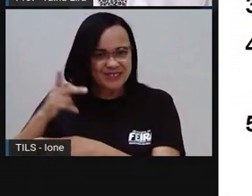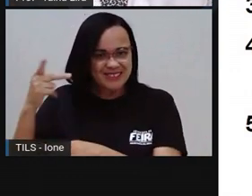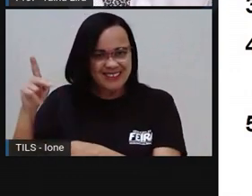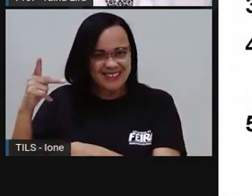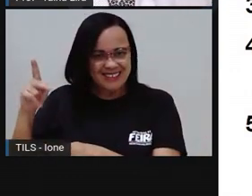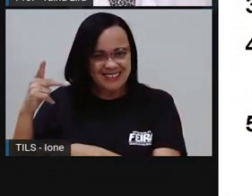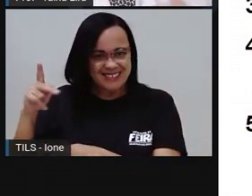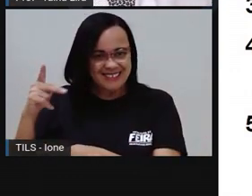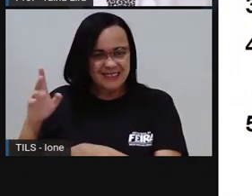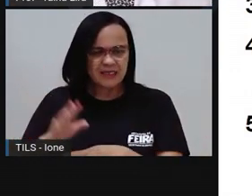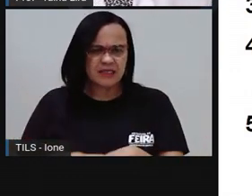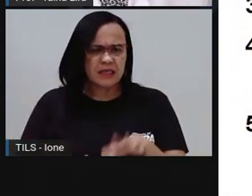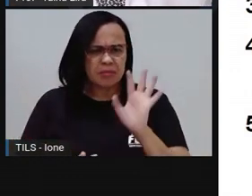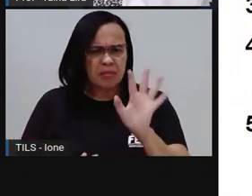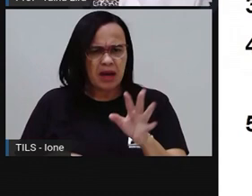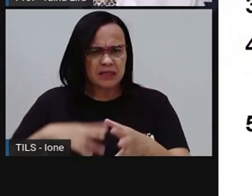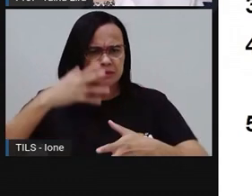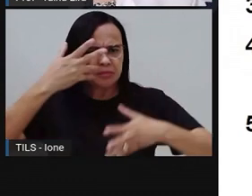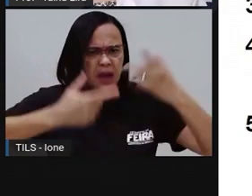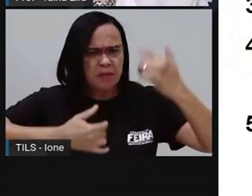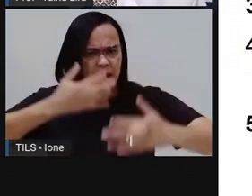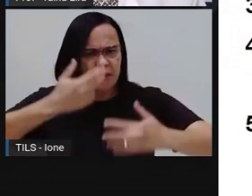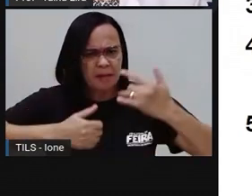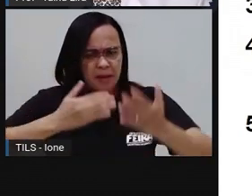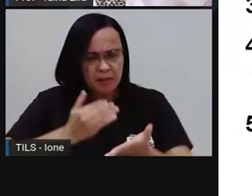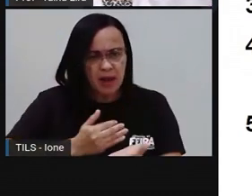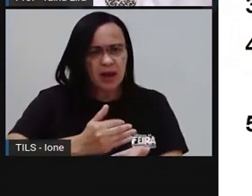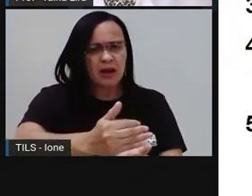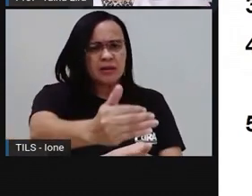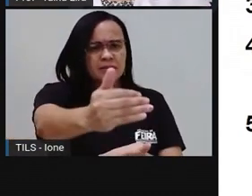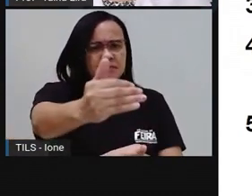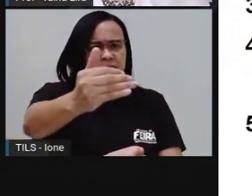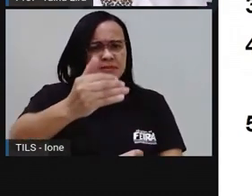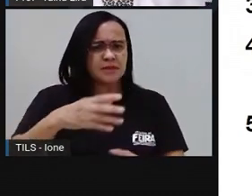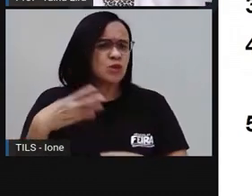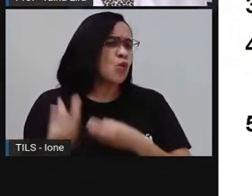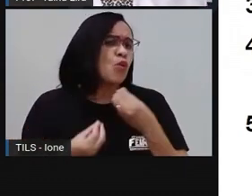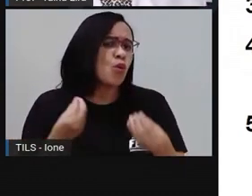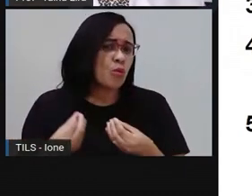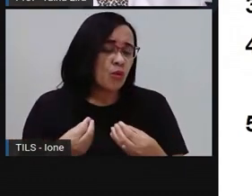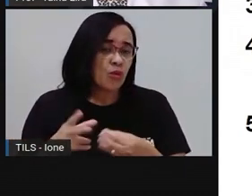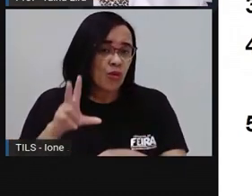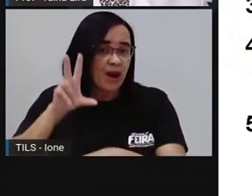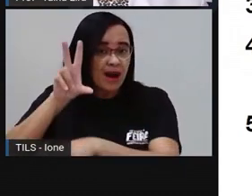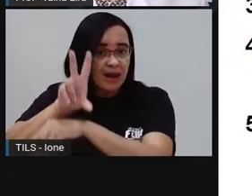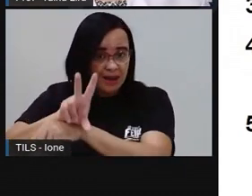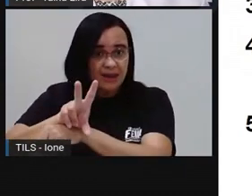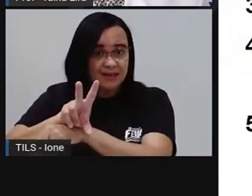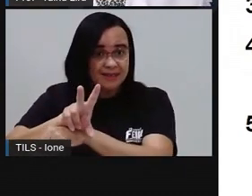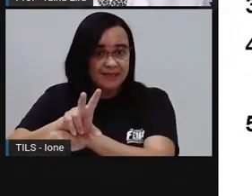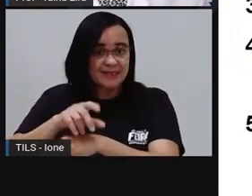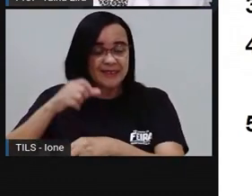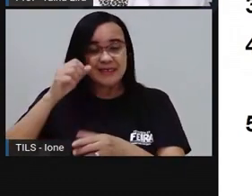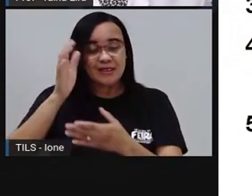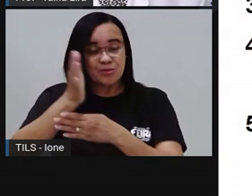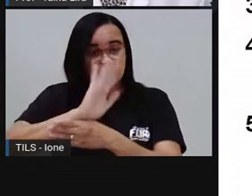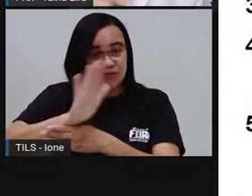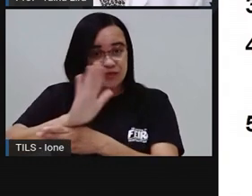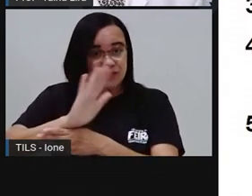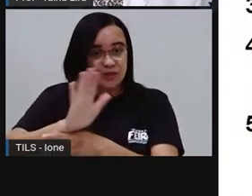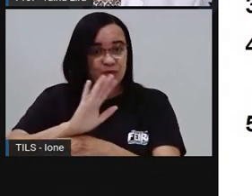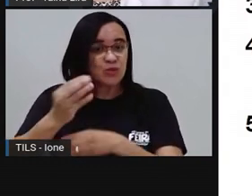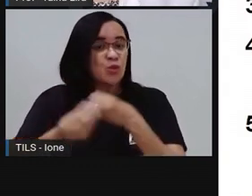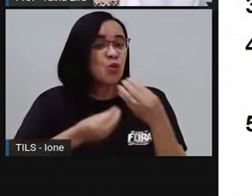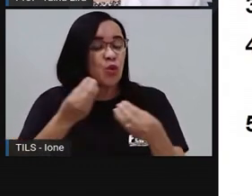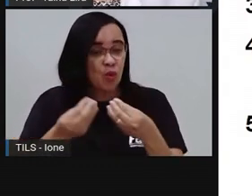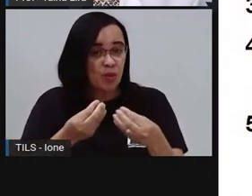O que que eu vou falar Durante a gravação do meu vídeo? Então eu tô aqui gravando Vamos supor